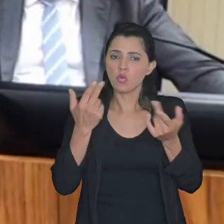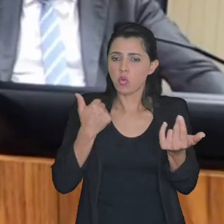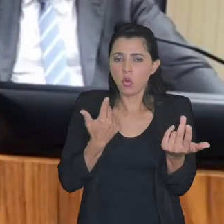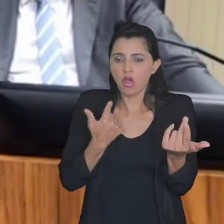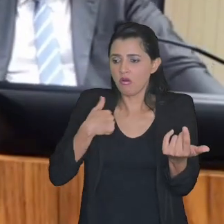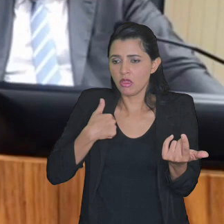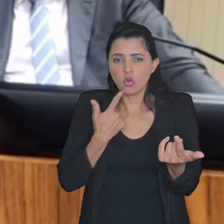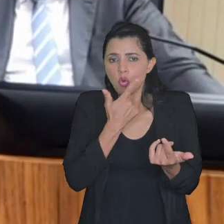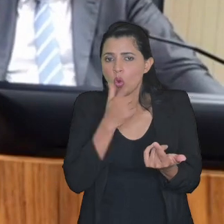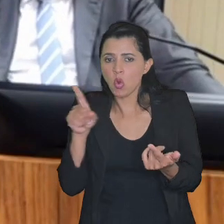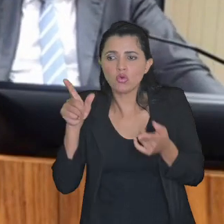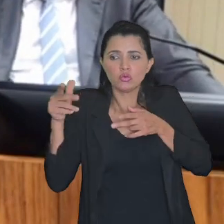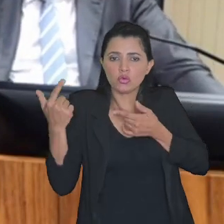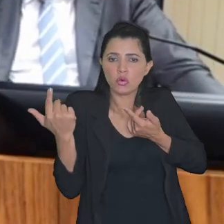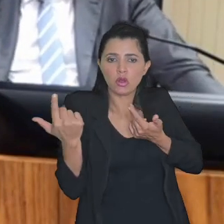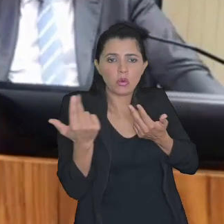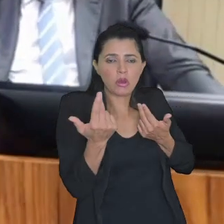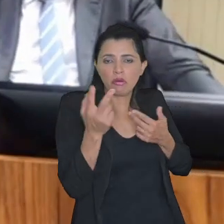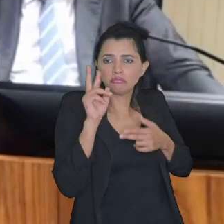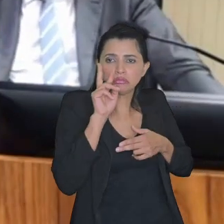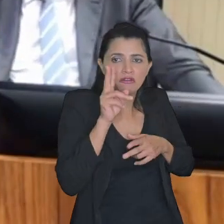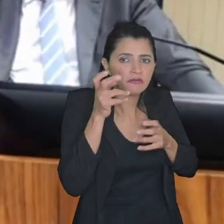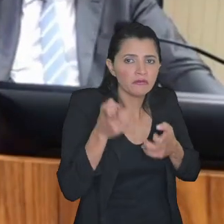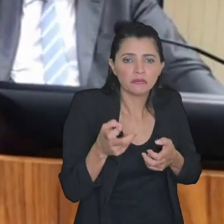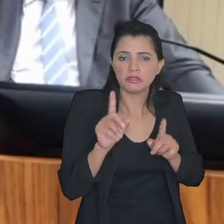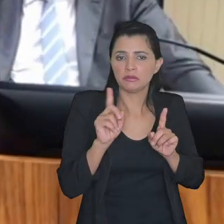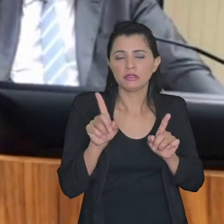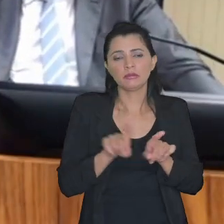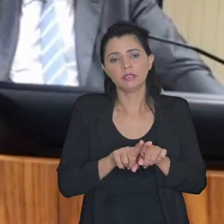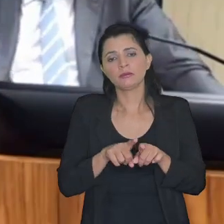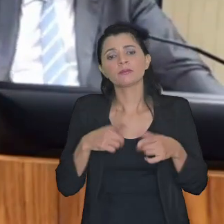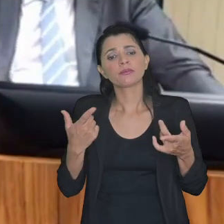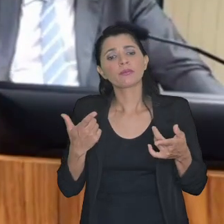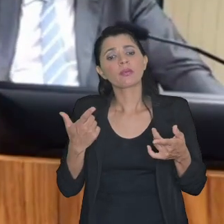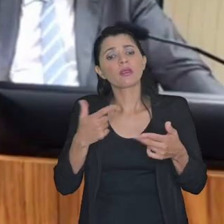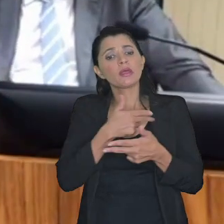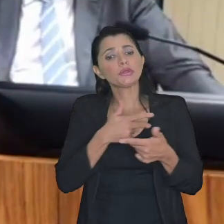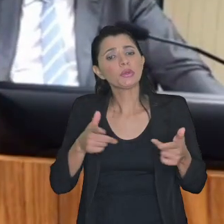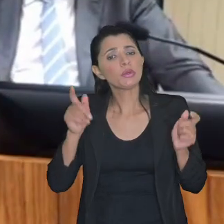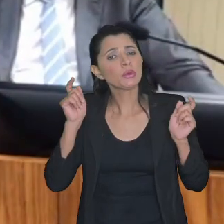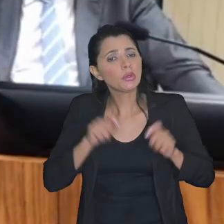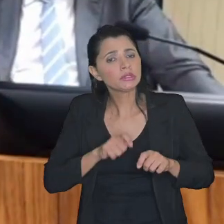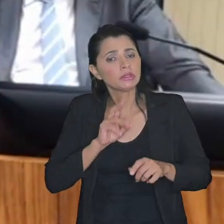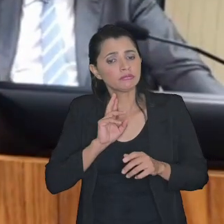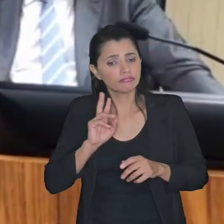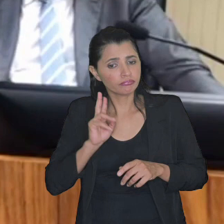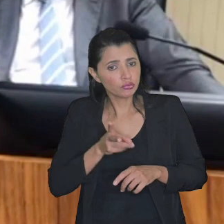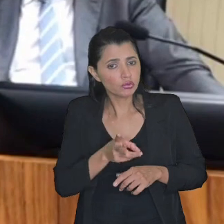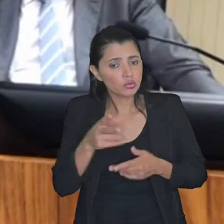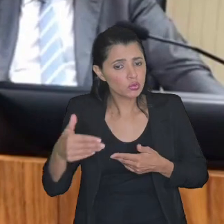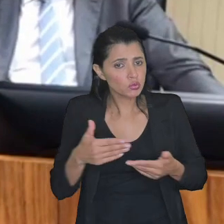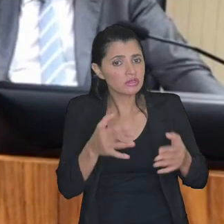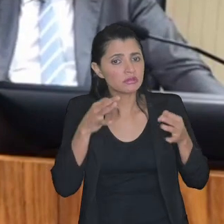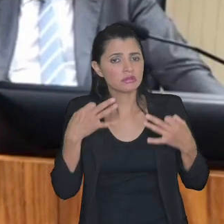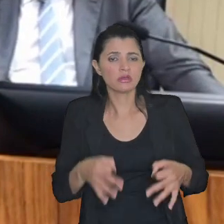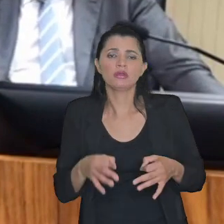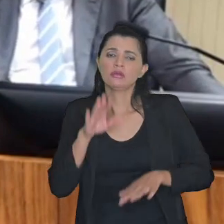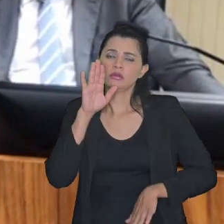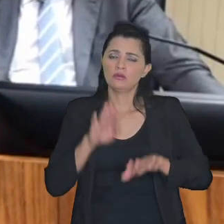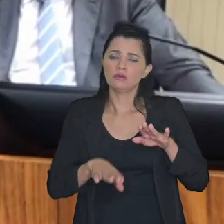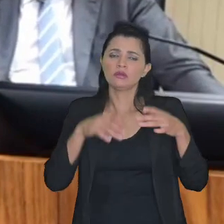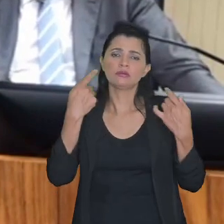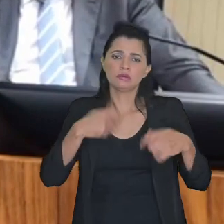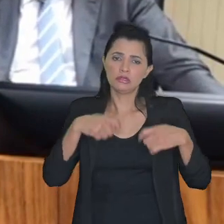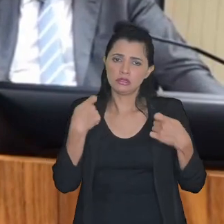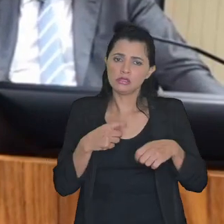outros tantos míopes que também não estão enxergando então para que as coisas caminhem talvez seja